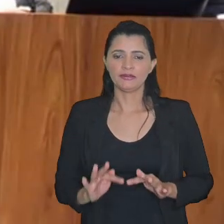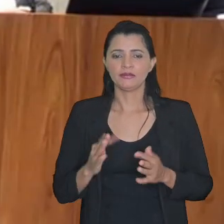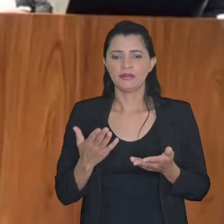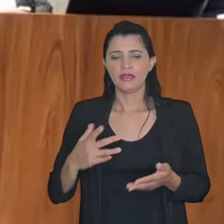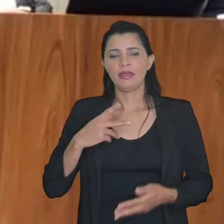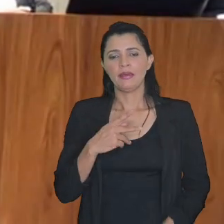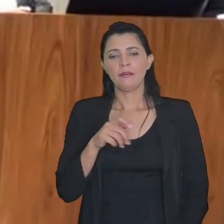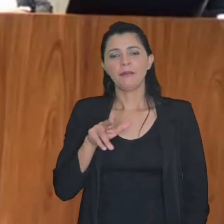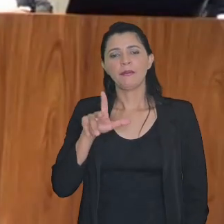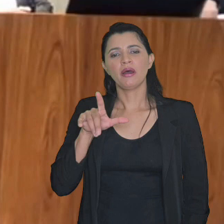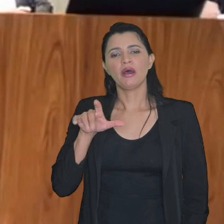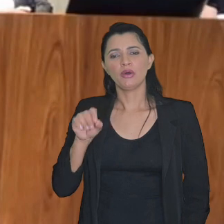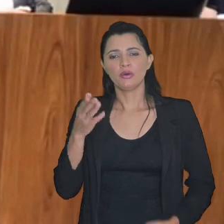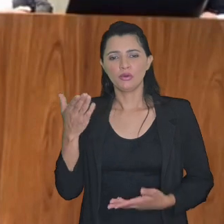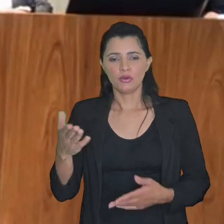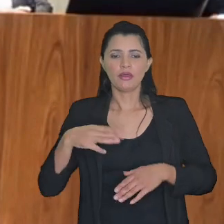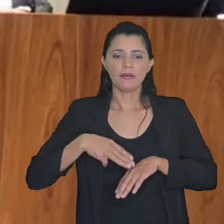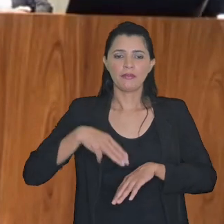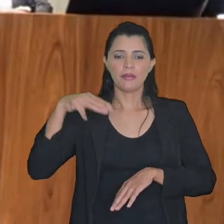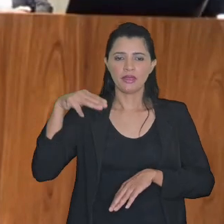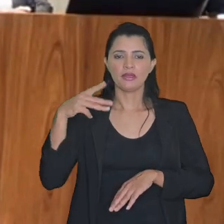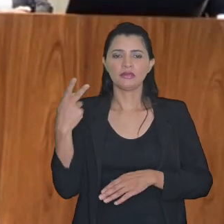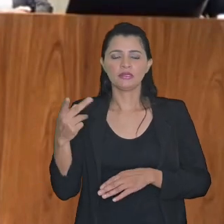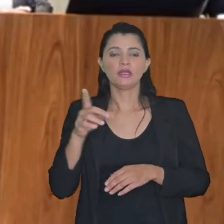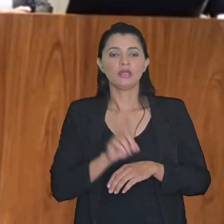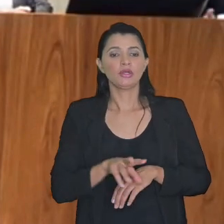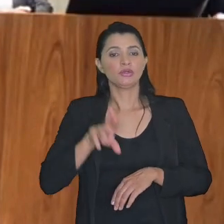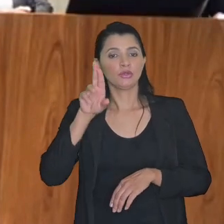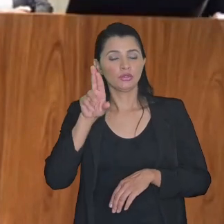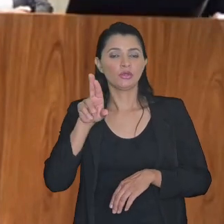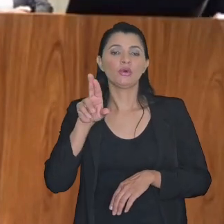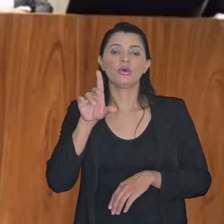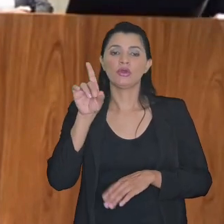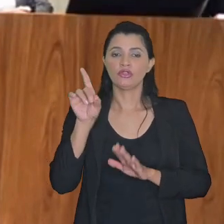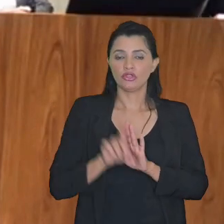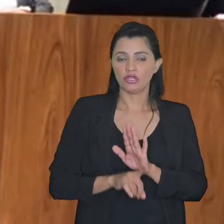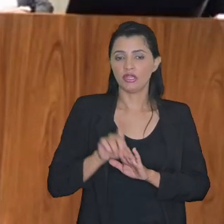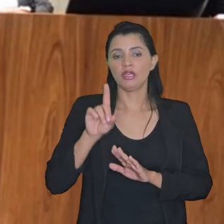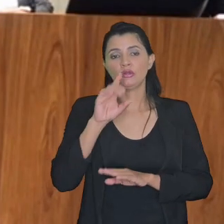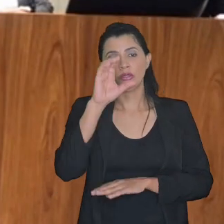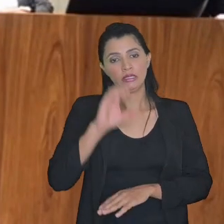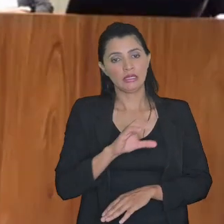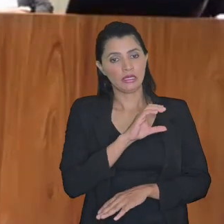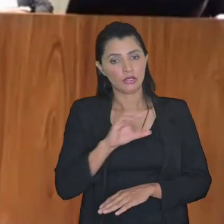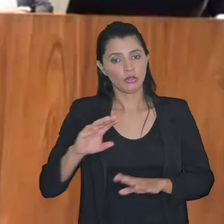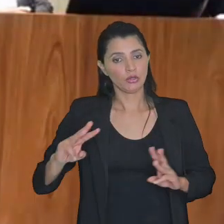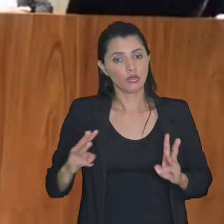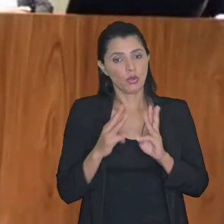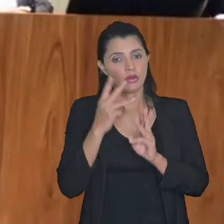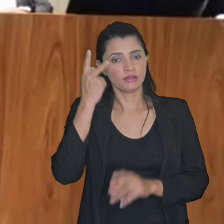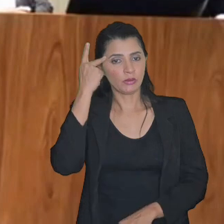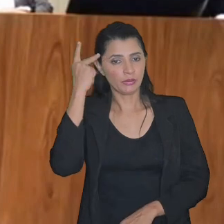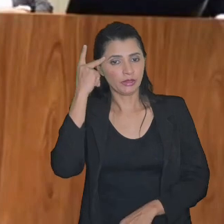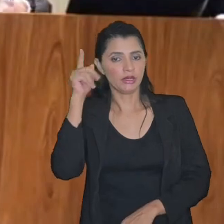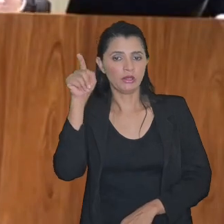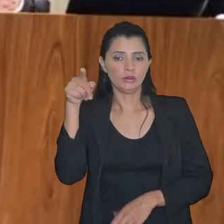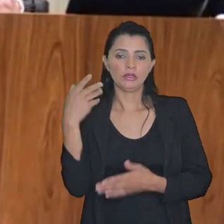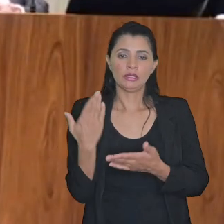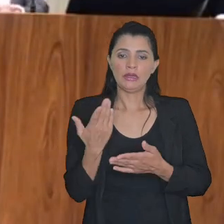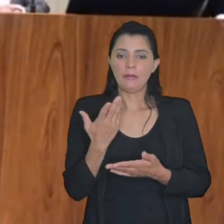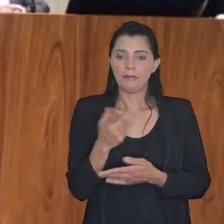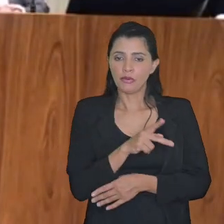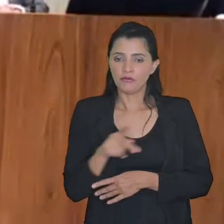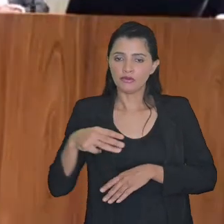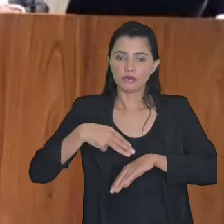Conrado ele é ele é mestre doutor em direito tributário pela Pontifícia Universidade Católica de São Paulo é